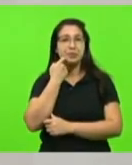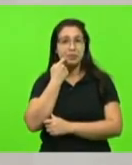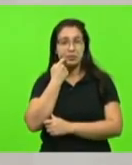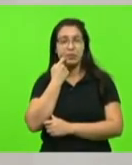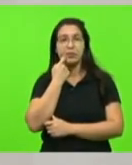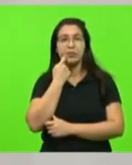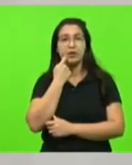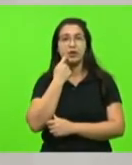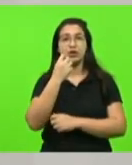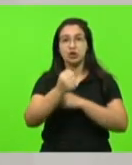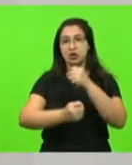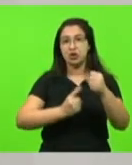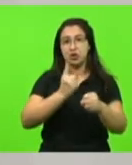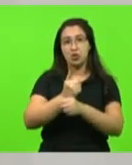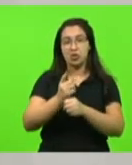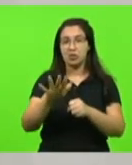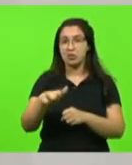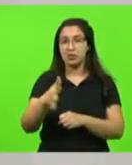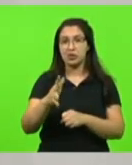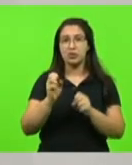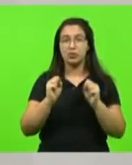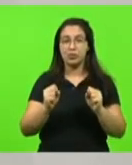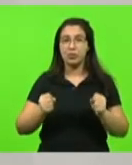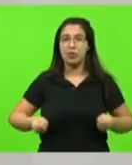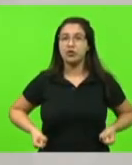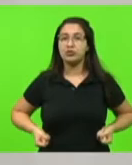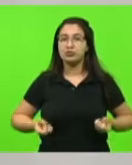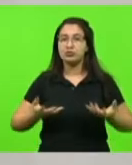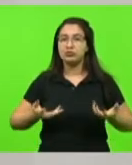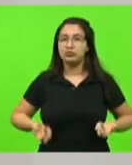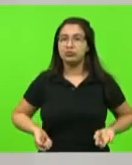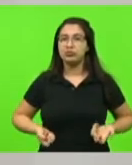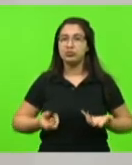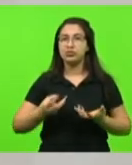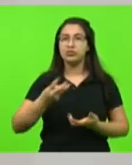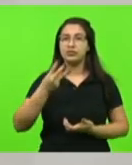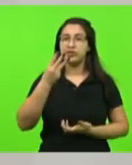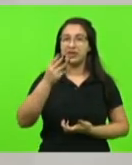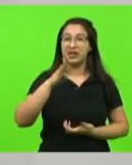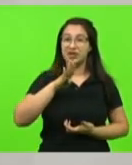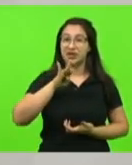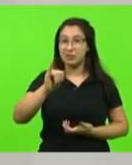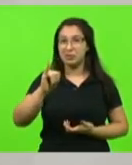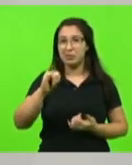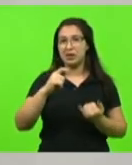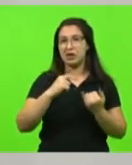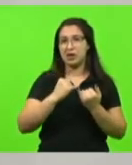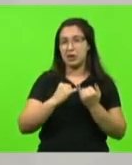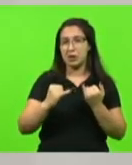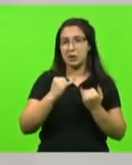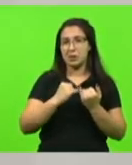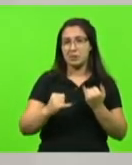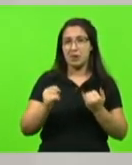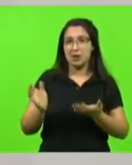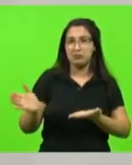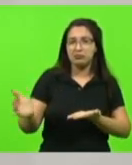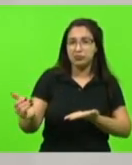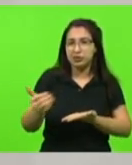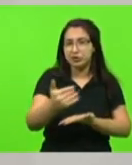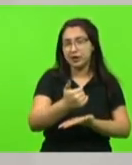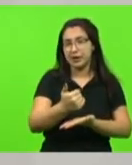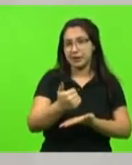a gente poderia ter gerado a economia de 3,5 de arrecadação de efetiva.